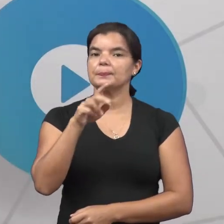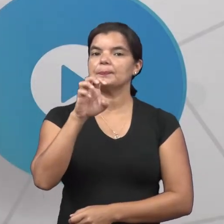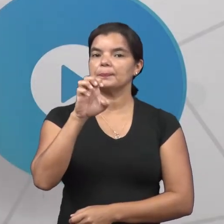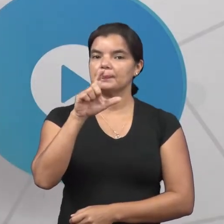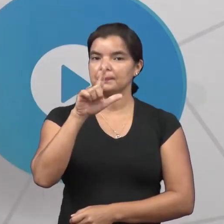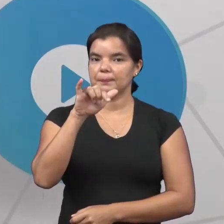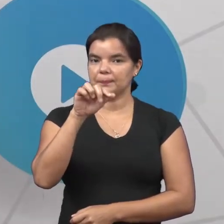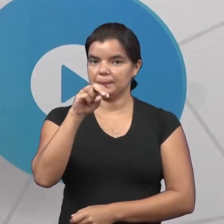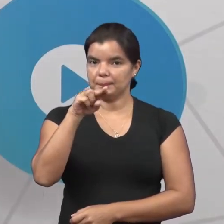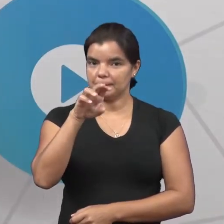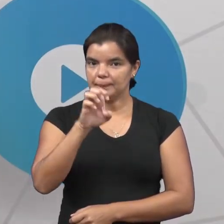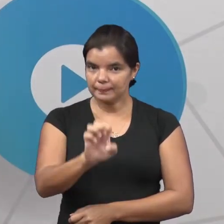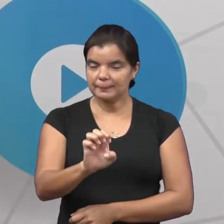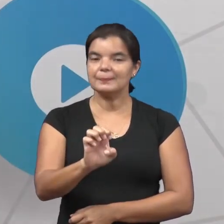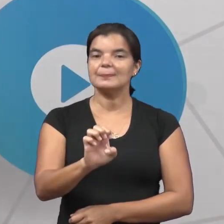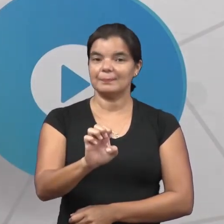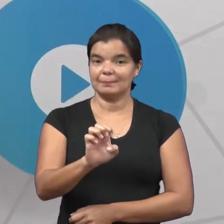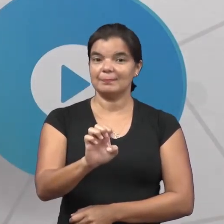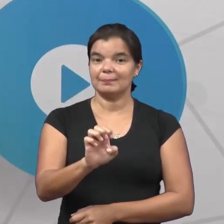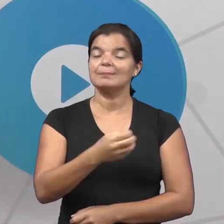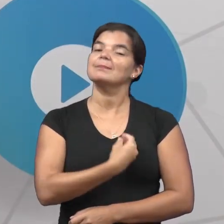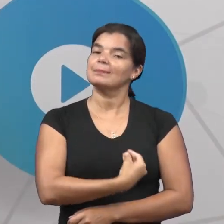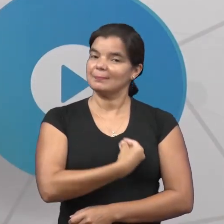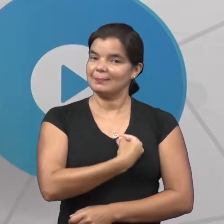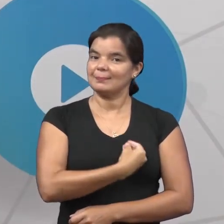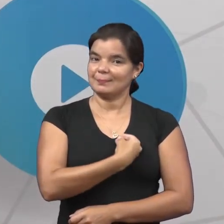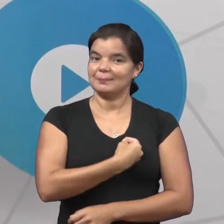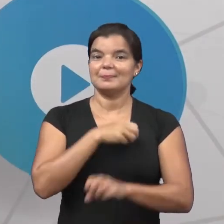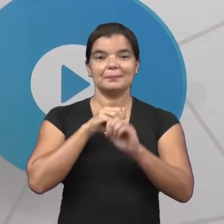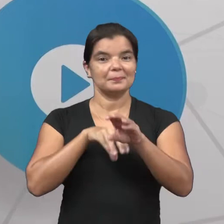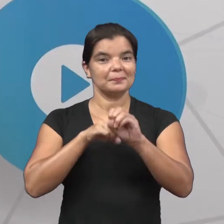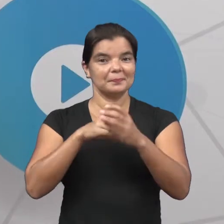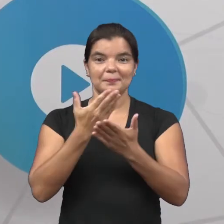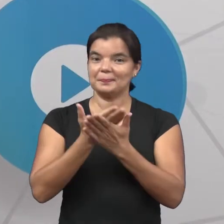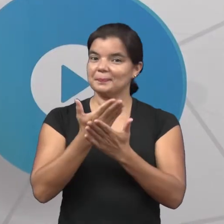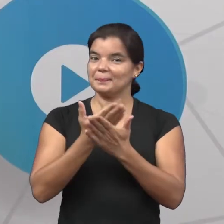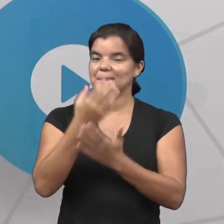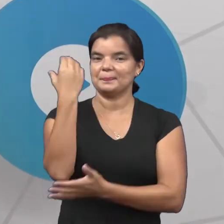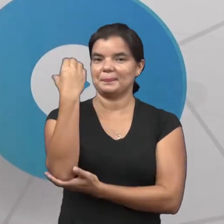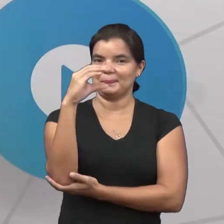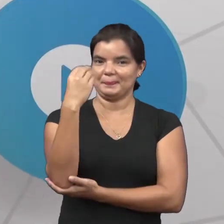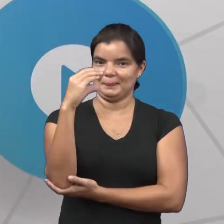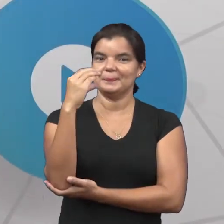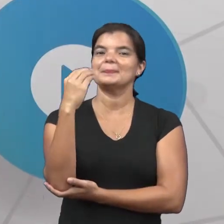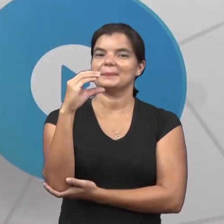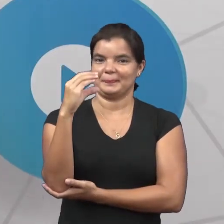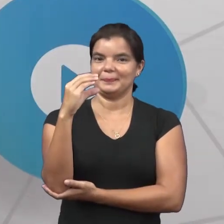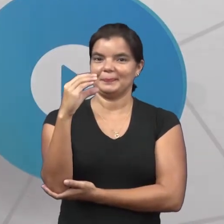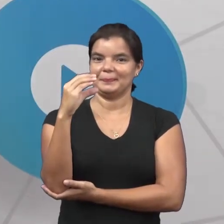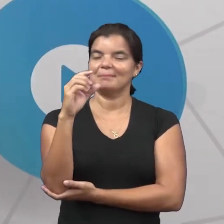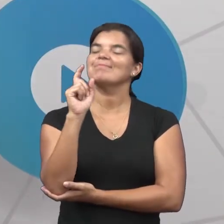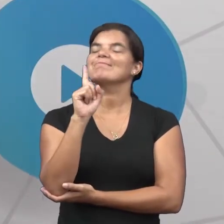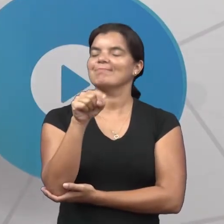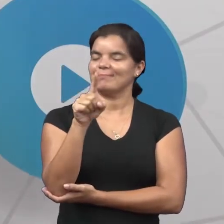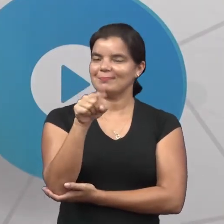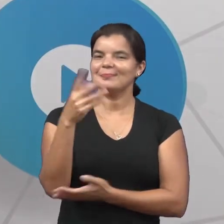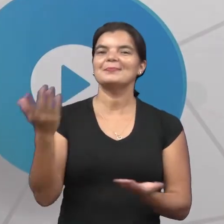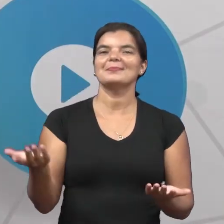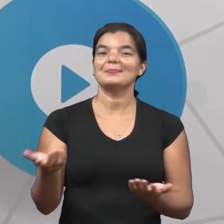Eliane Medeiros, estou aqui para ministrar aulas de ciências. É isso aí,